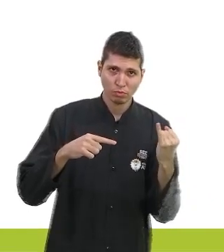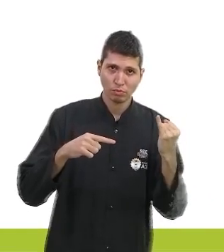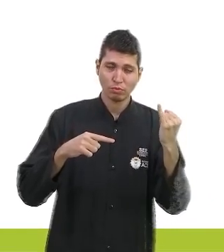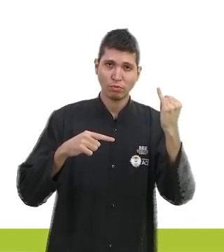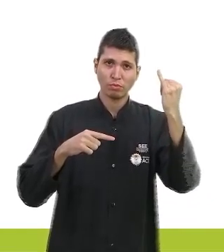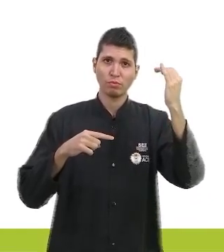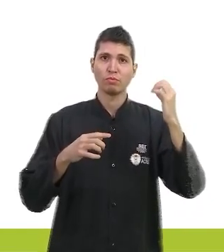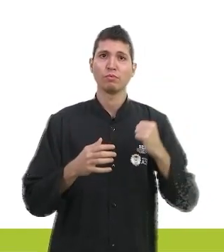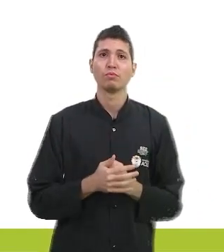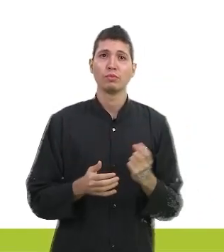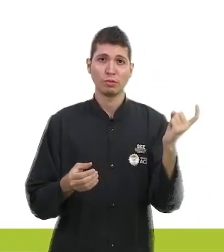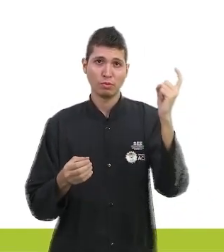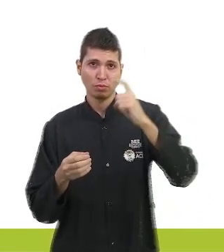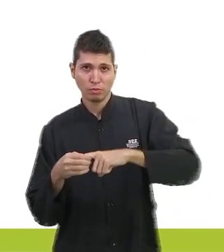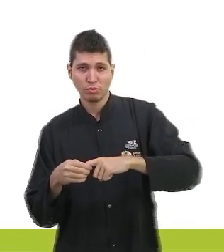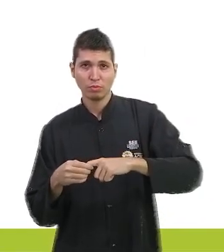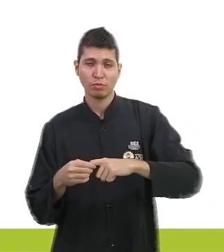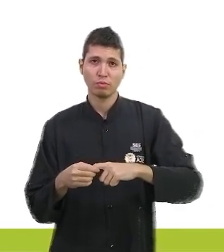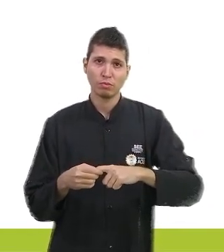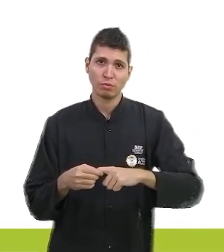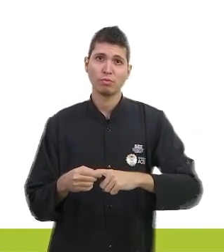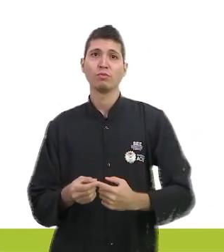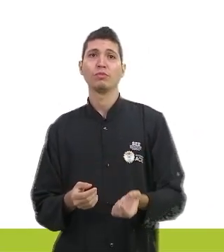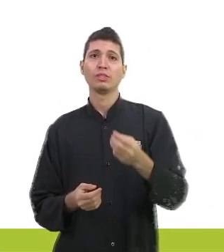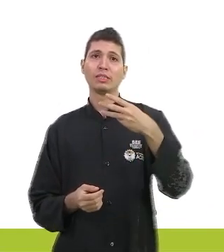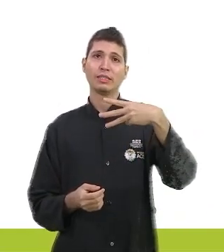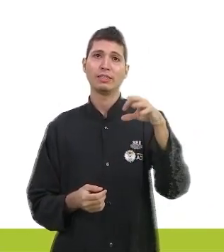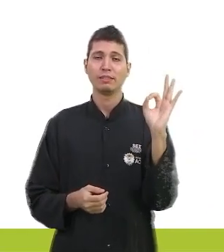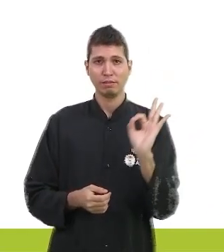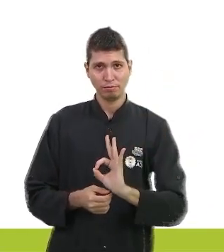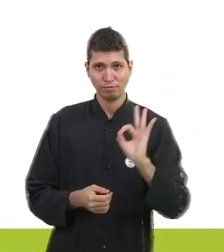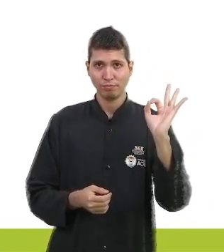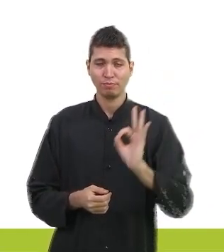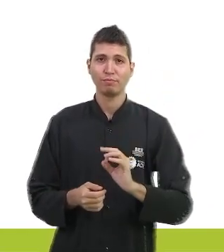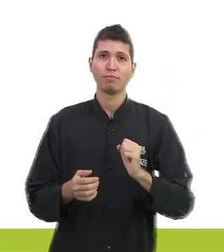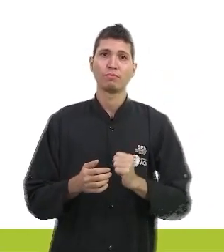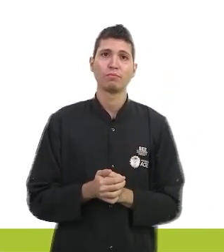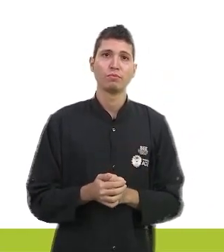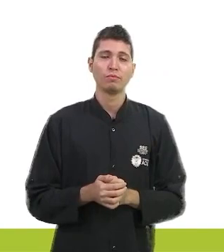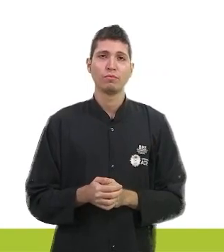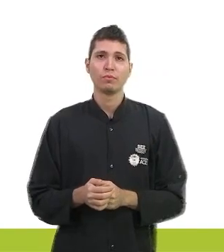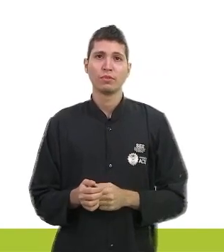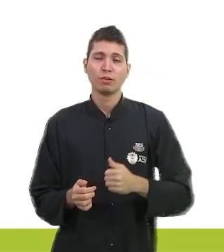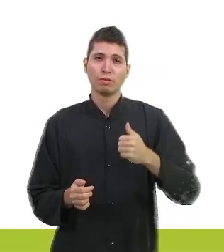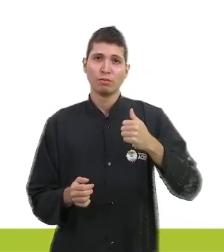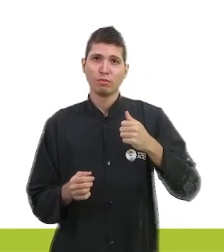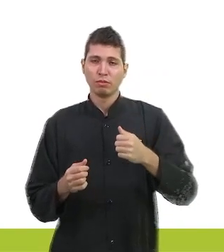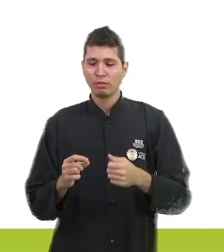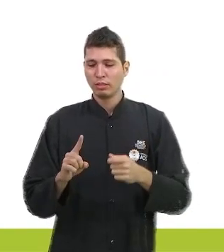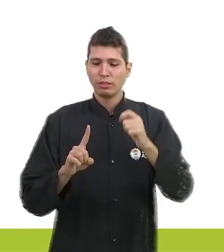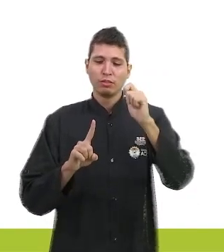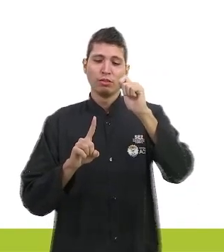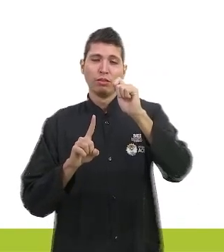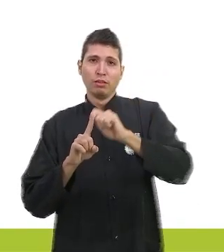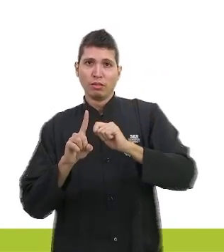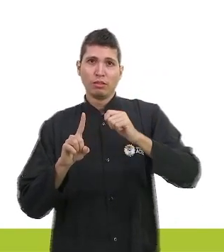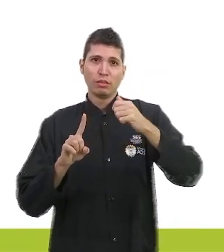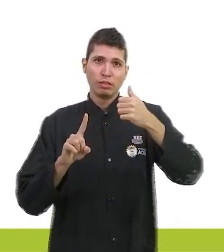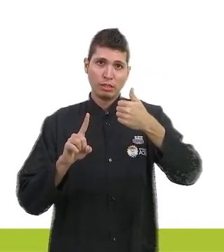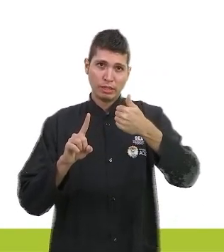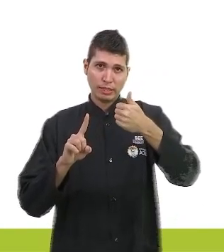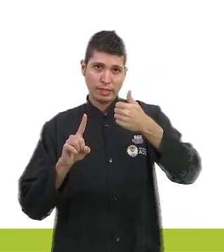3%. Observe como será. No primeiro mês, o seu dinheiro aplicado será de R 10.050.